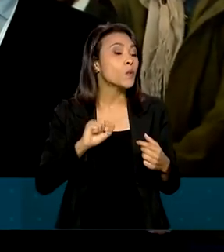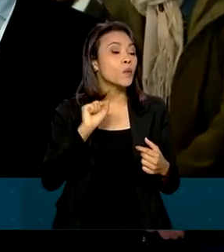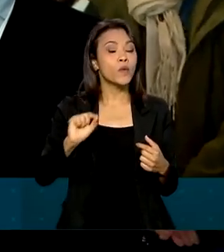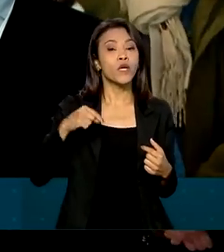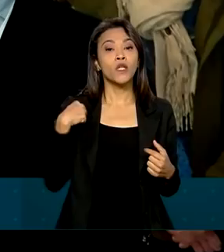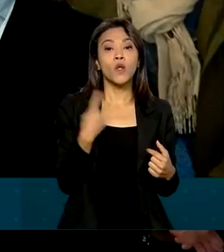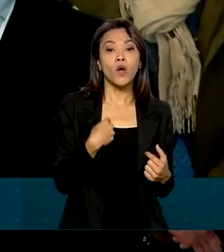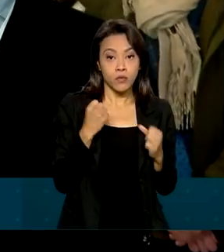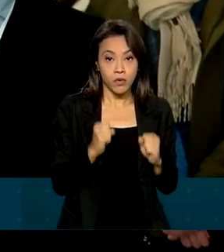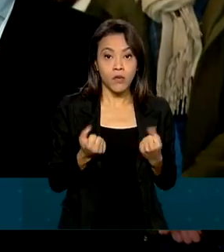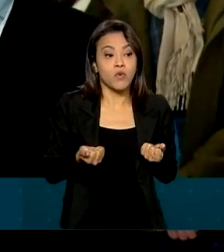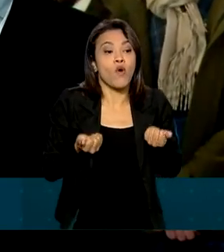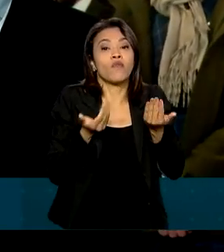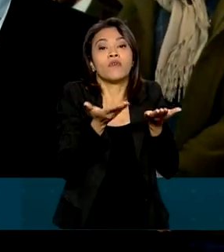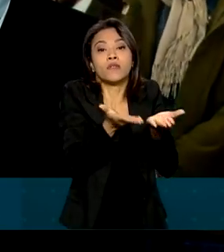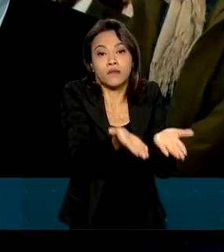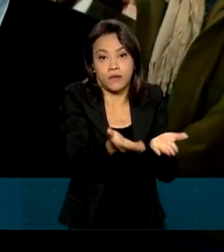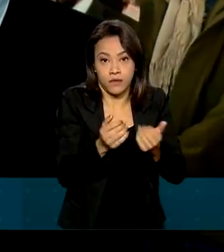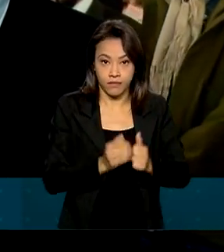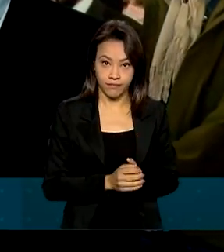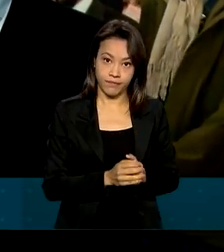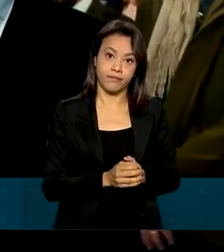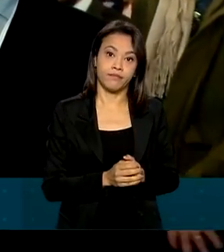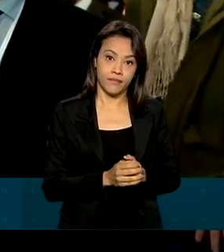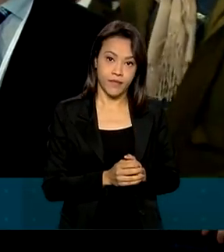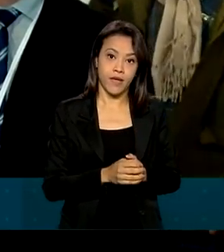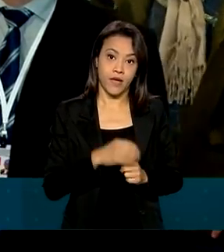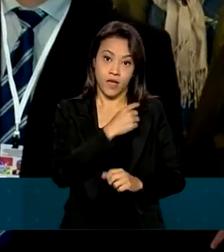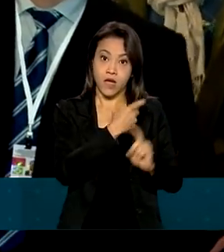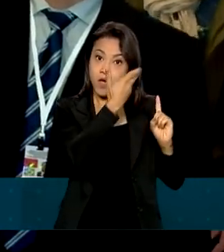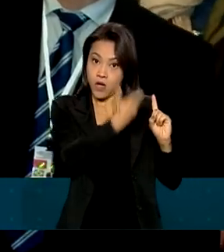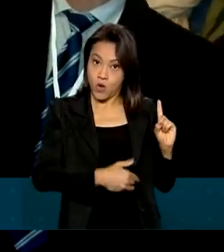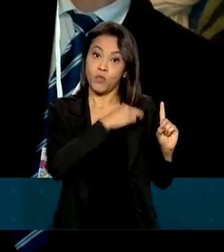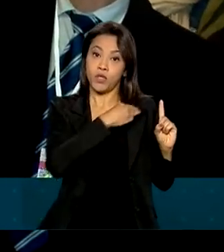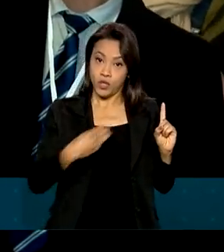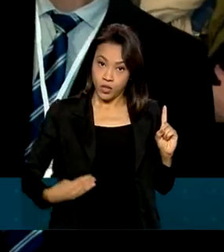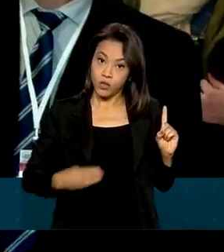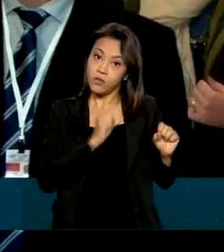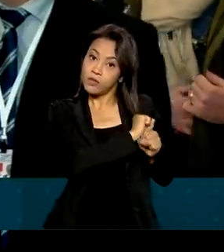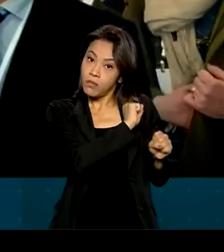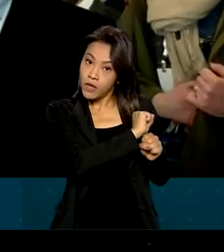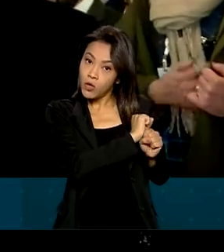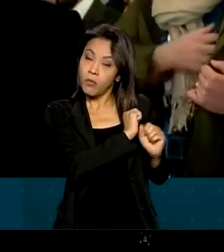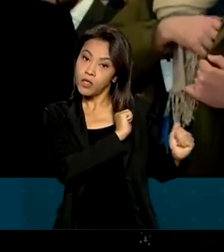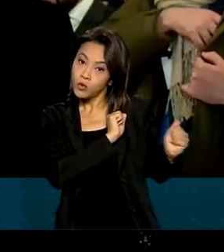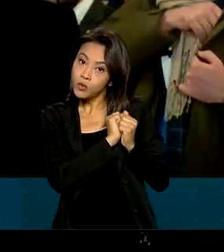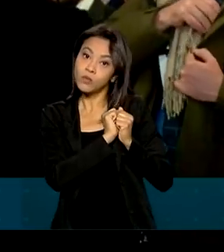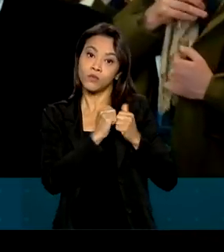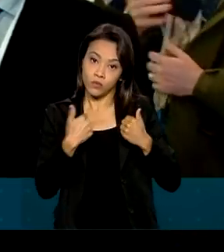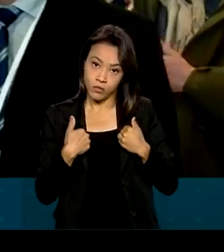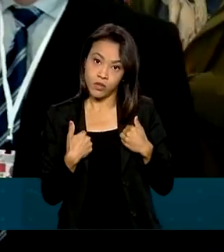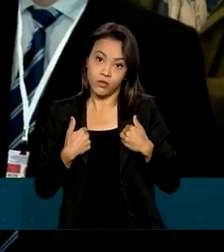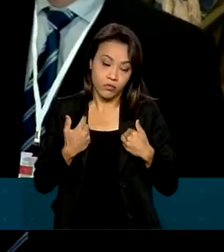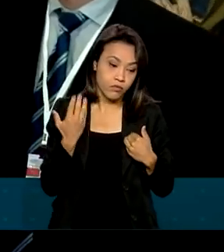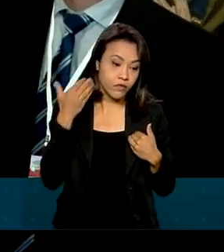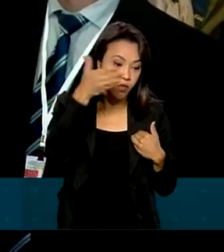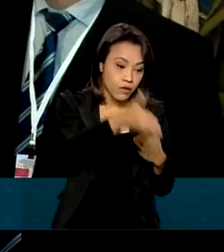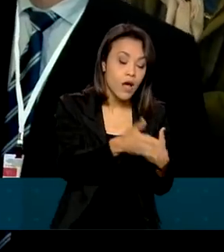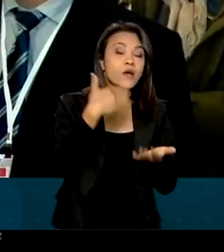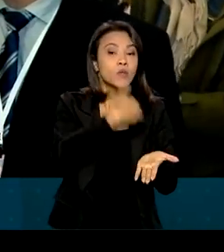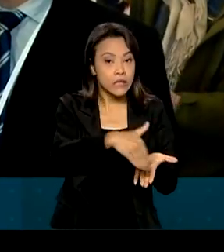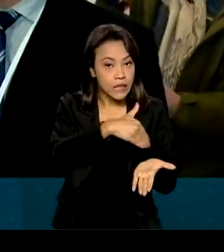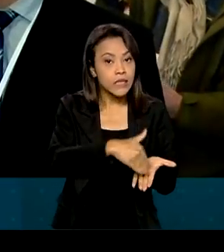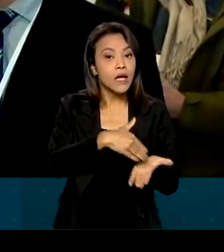podemos oferecer. O Marinho deixou para viajar comigo, o seu secretário de defesa civil se faz presente.